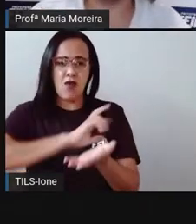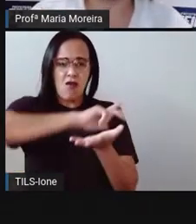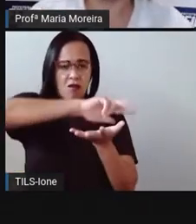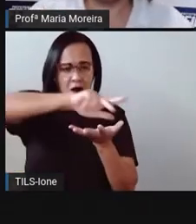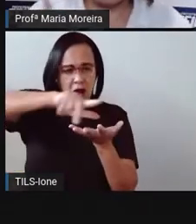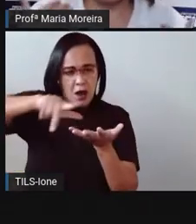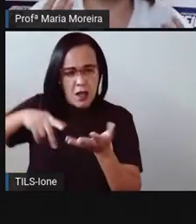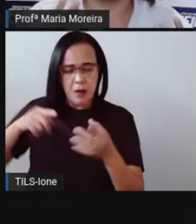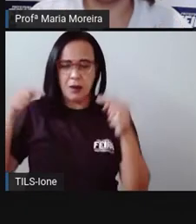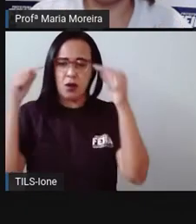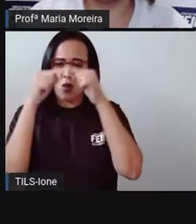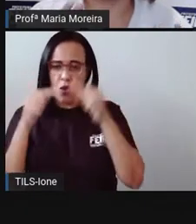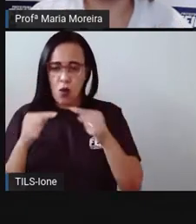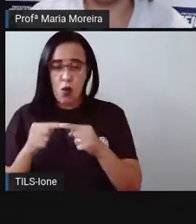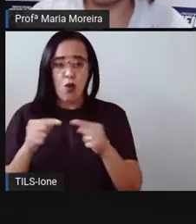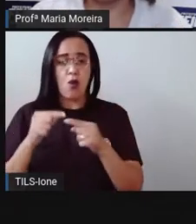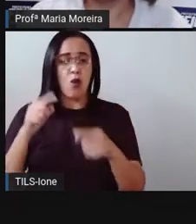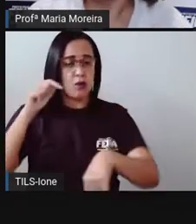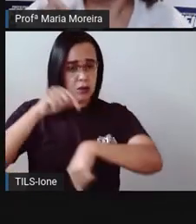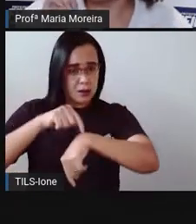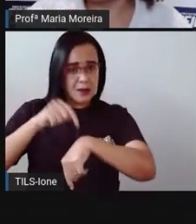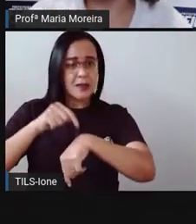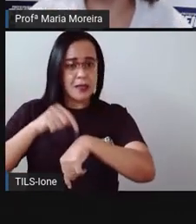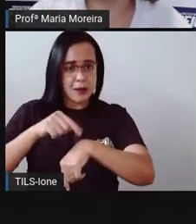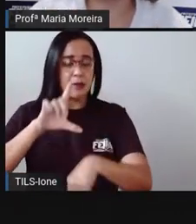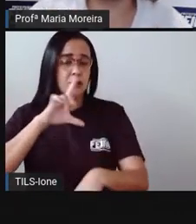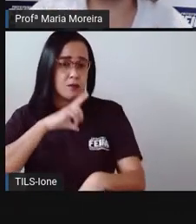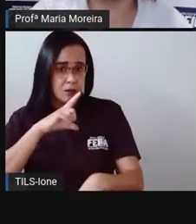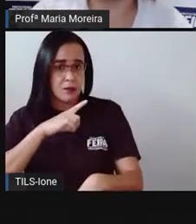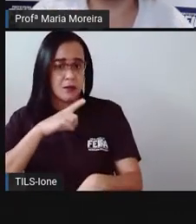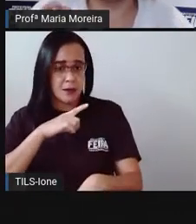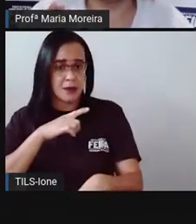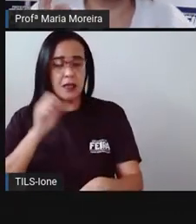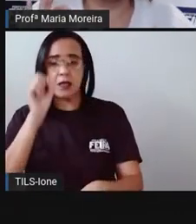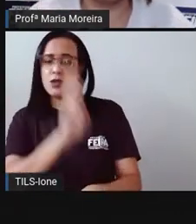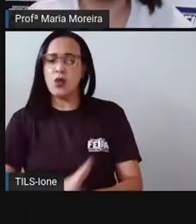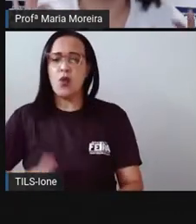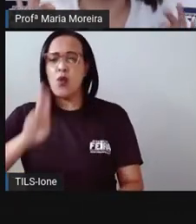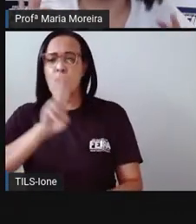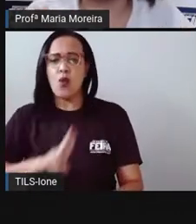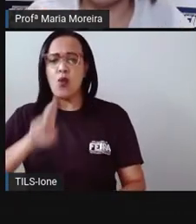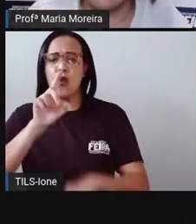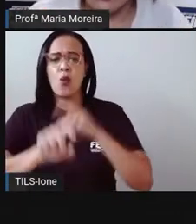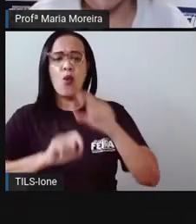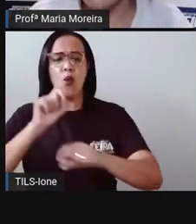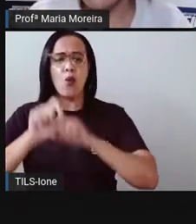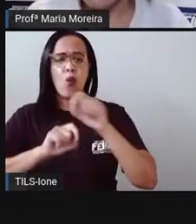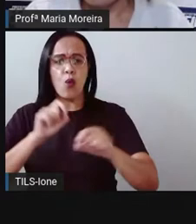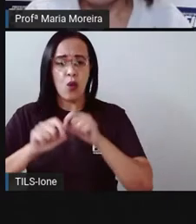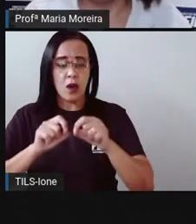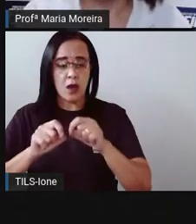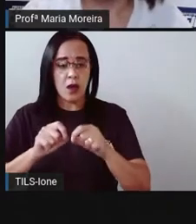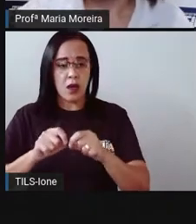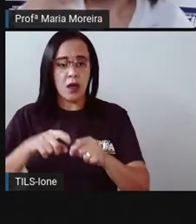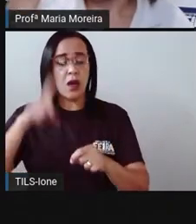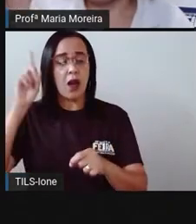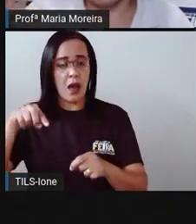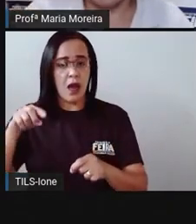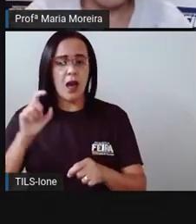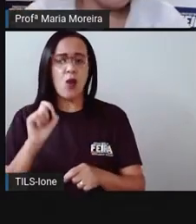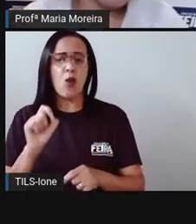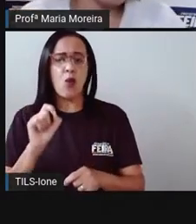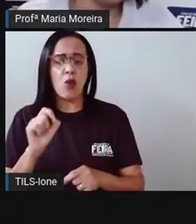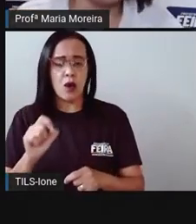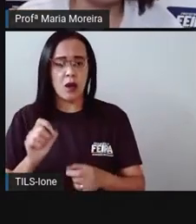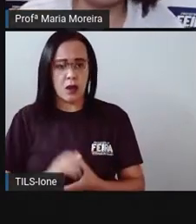perceber que existem várias maneiras e que a gente utiliza grande parte delas. Bom, seja